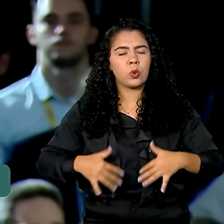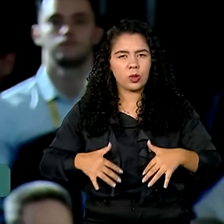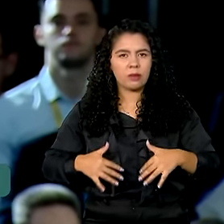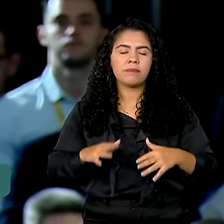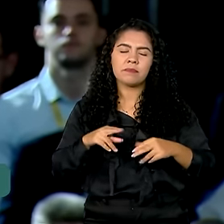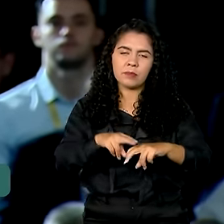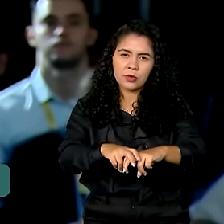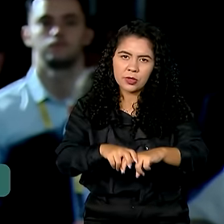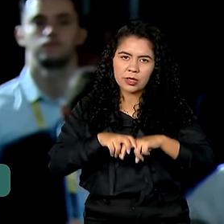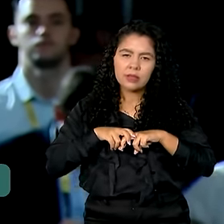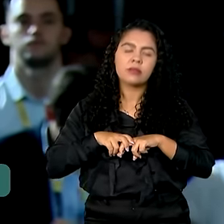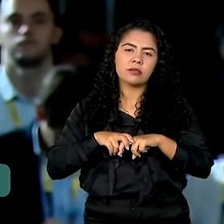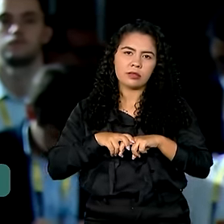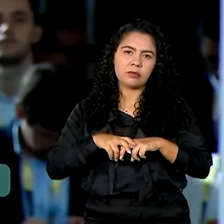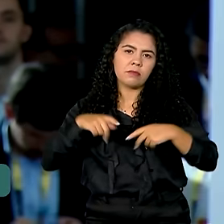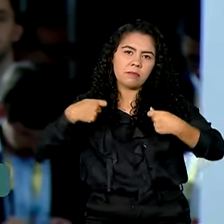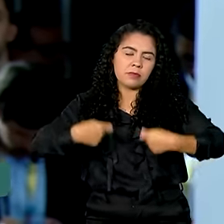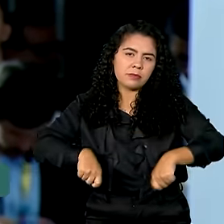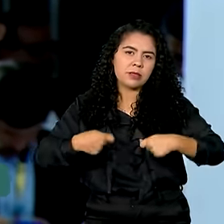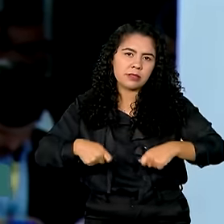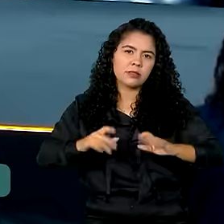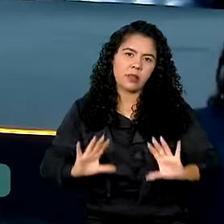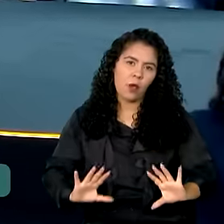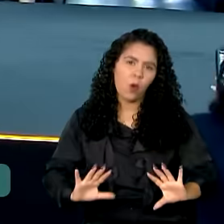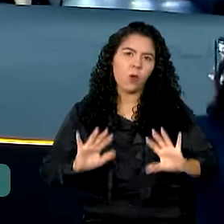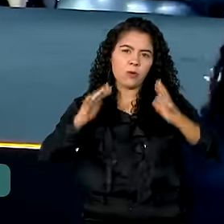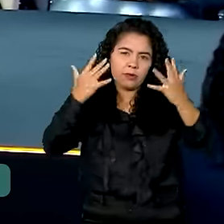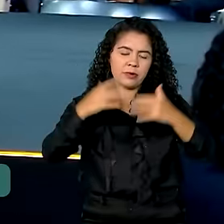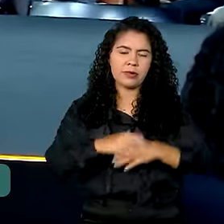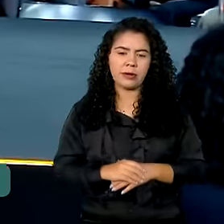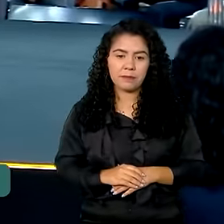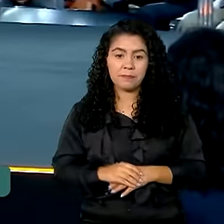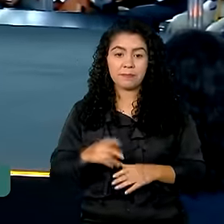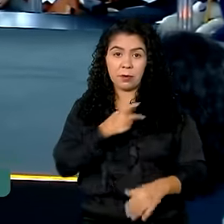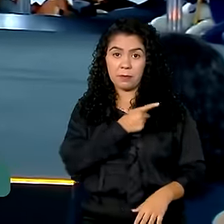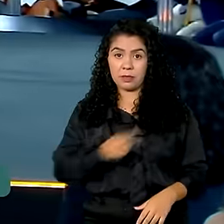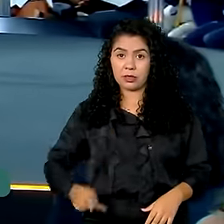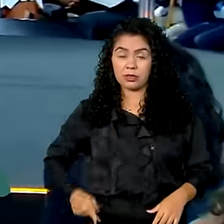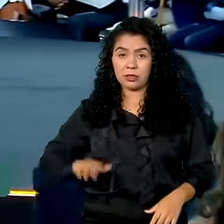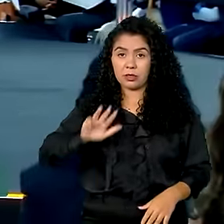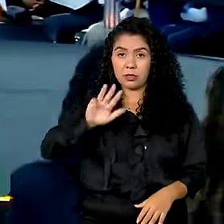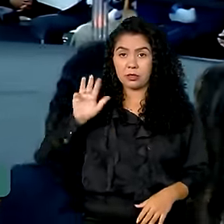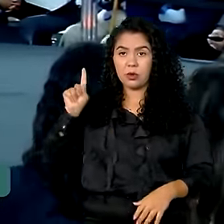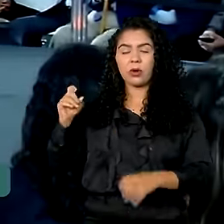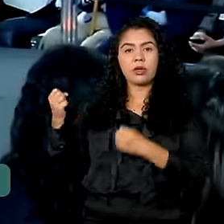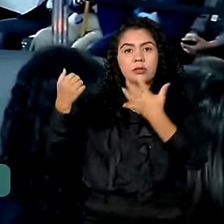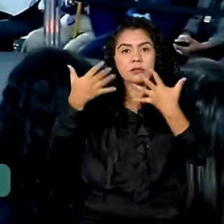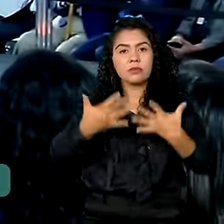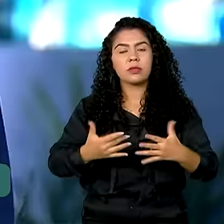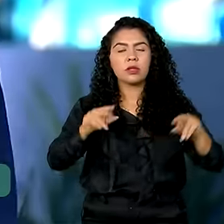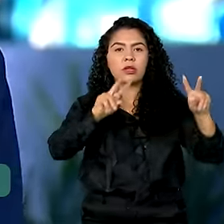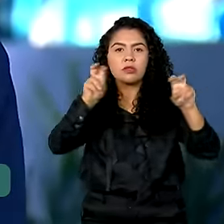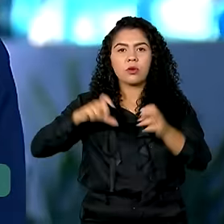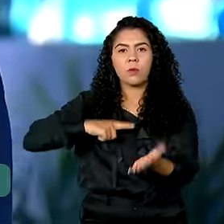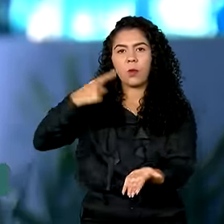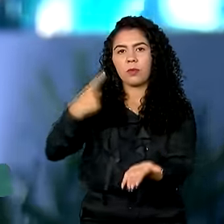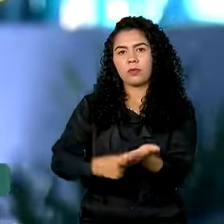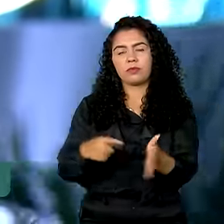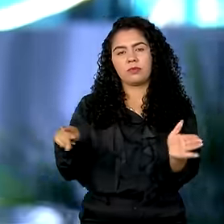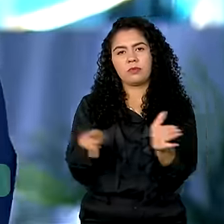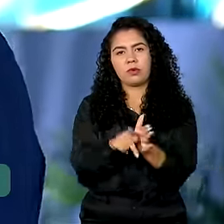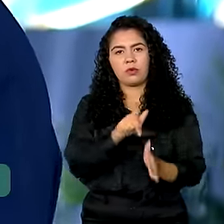é um fato que precisa ser comemorado. O presidente Lula reforçou o compromisso do governo federal de